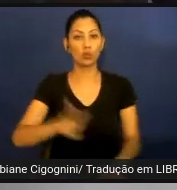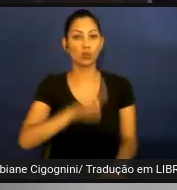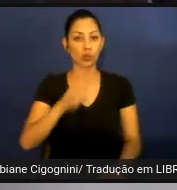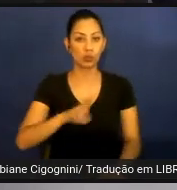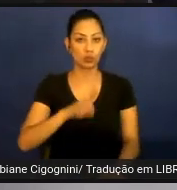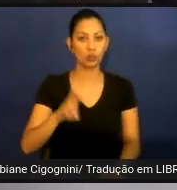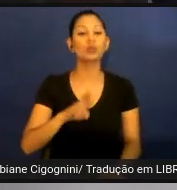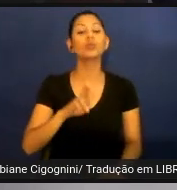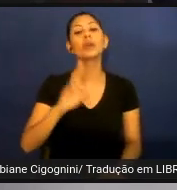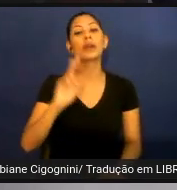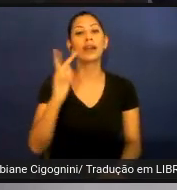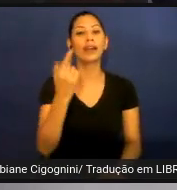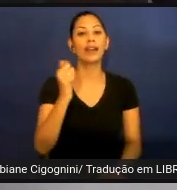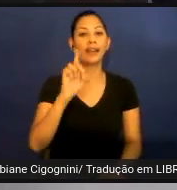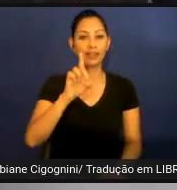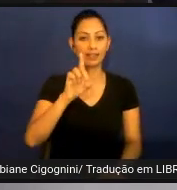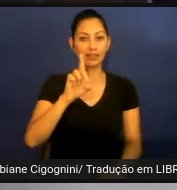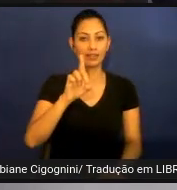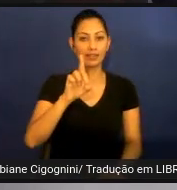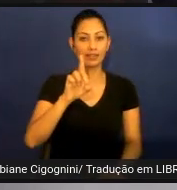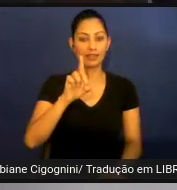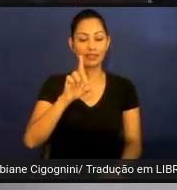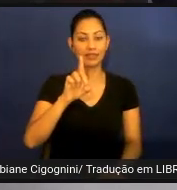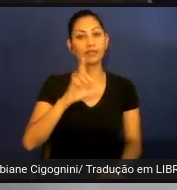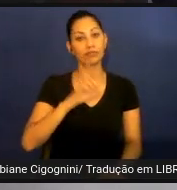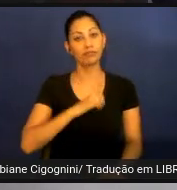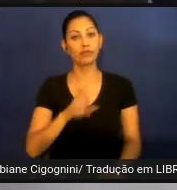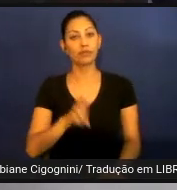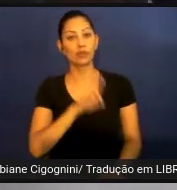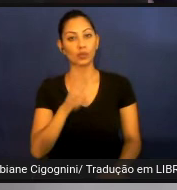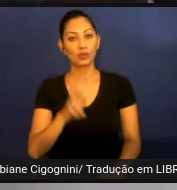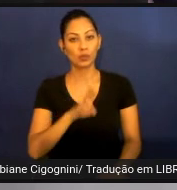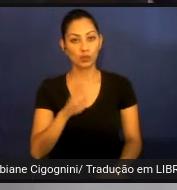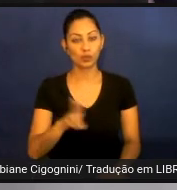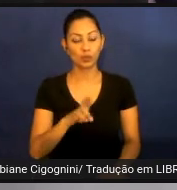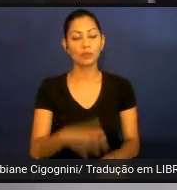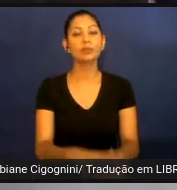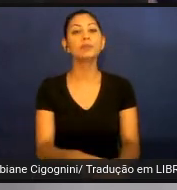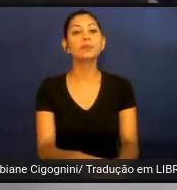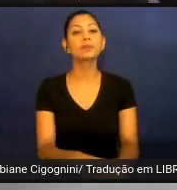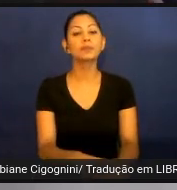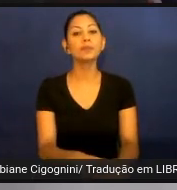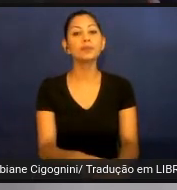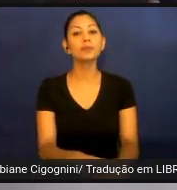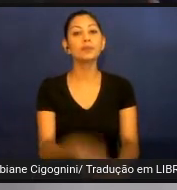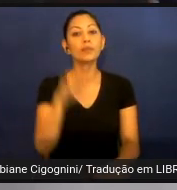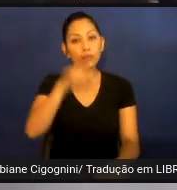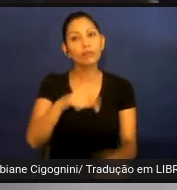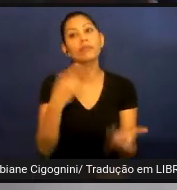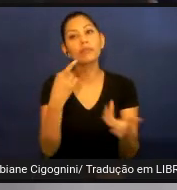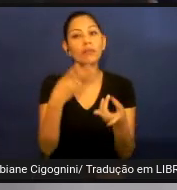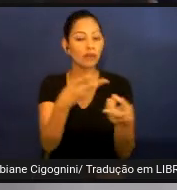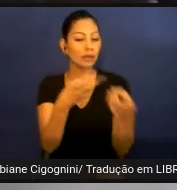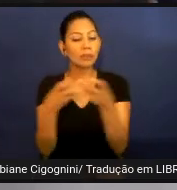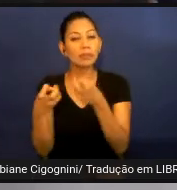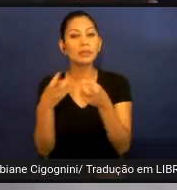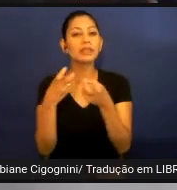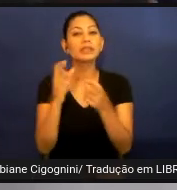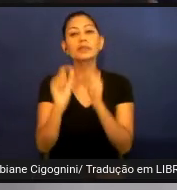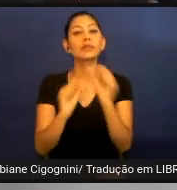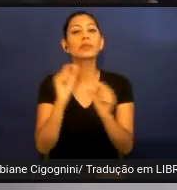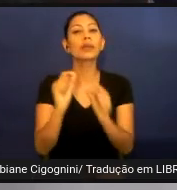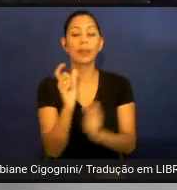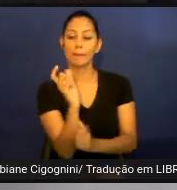e eles utilizavam para verificar sinais expressões